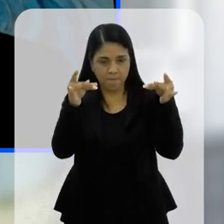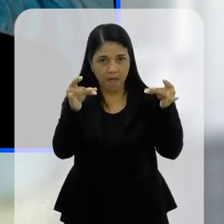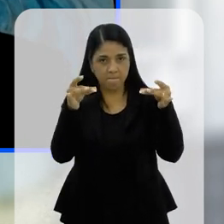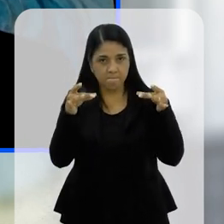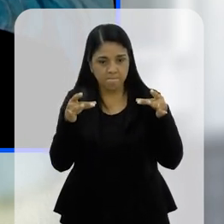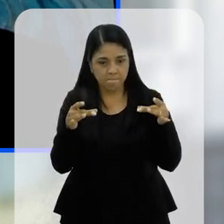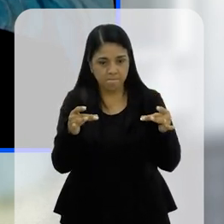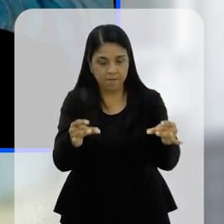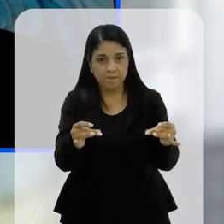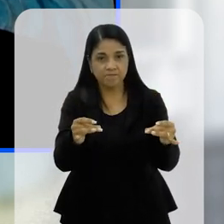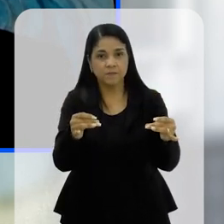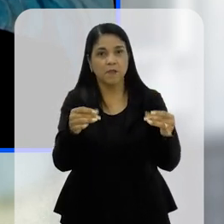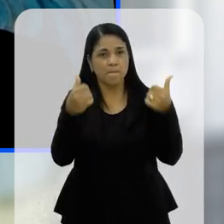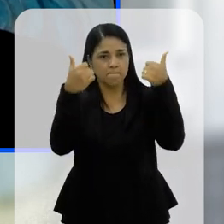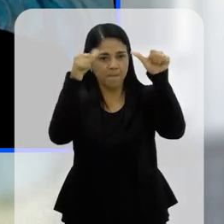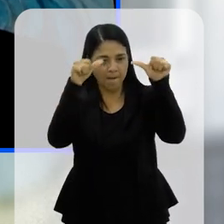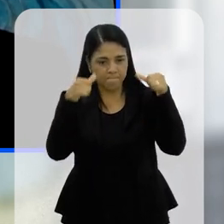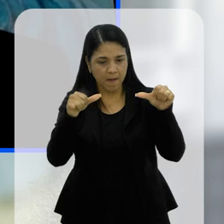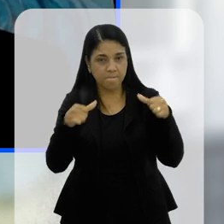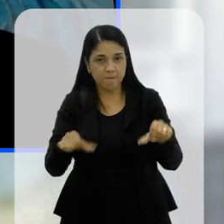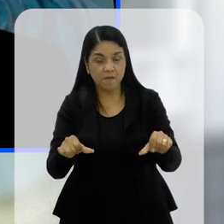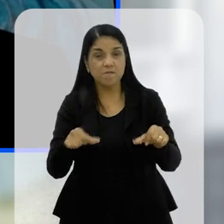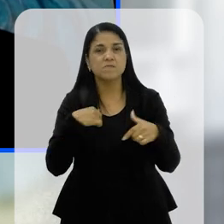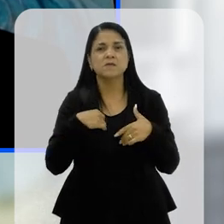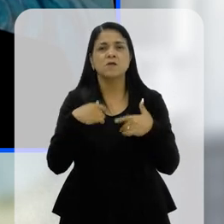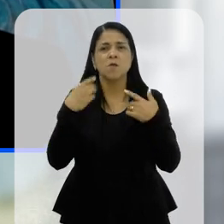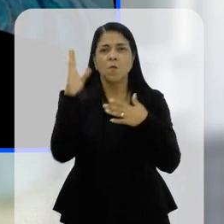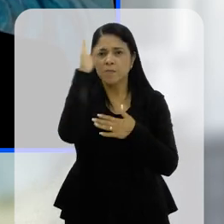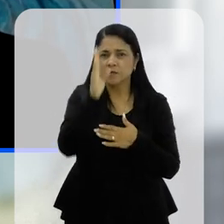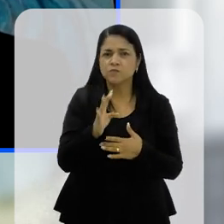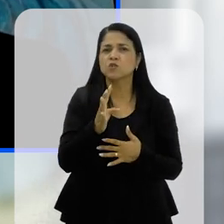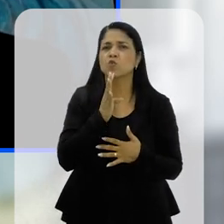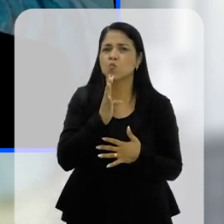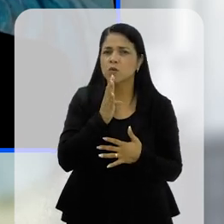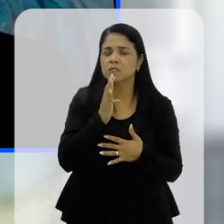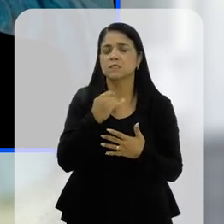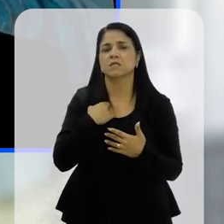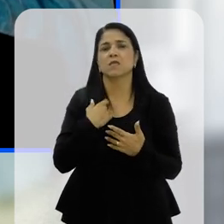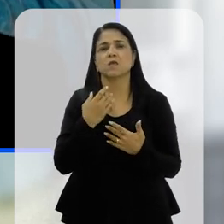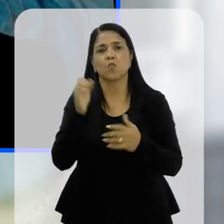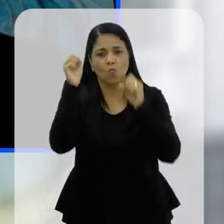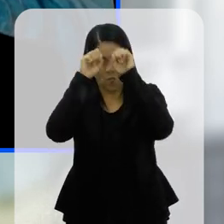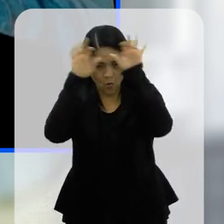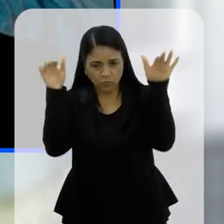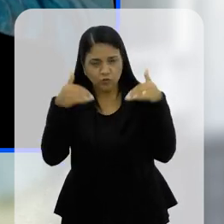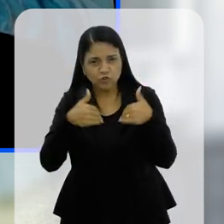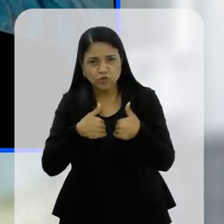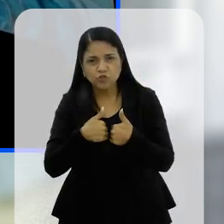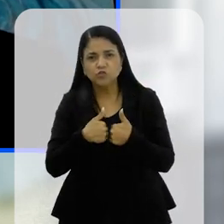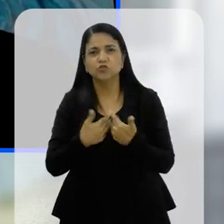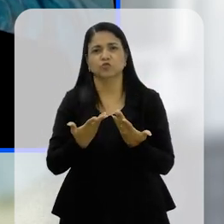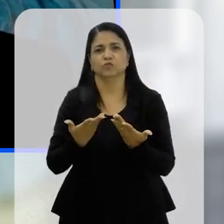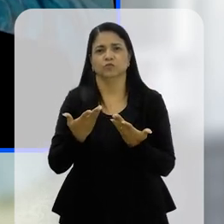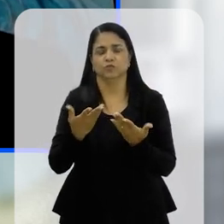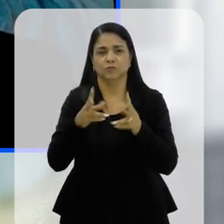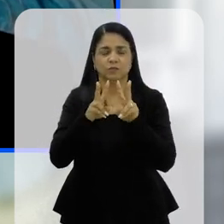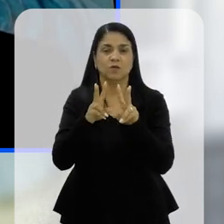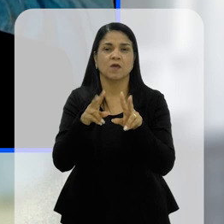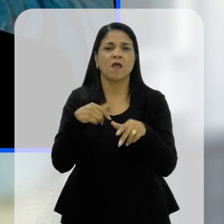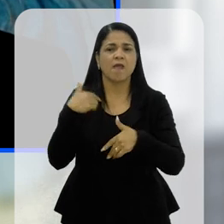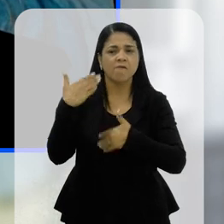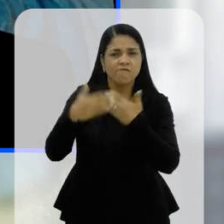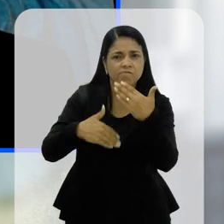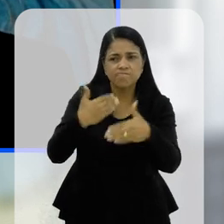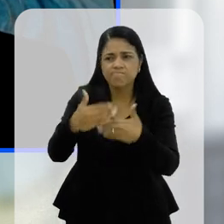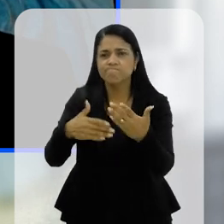cartazes, e botava aí o Brasil precisa conhecer o autismo, o Brasil precisa conhecer o autismo. E assim a gente